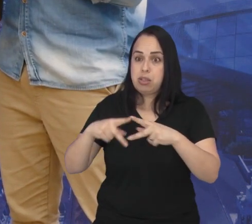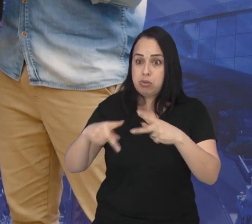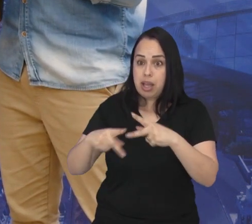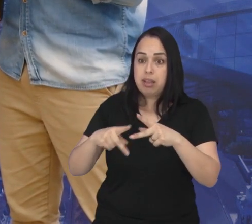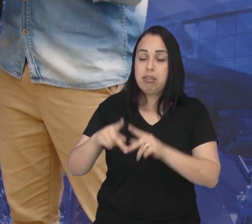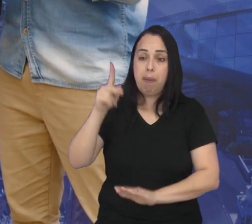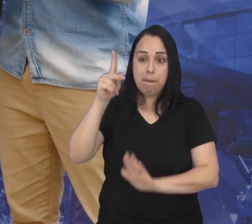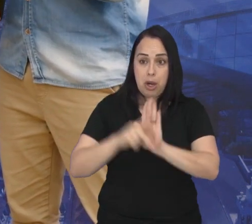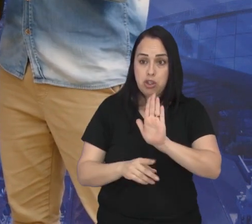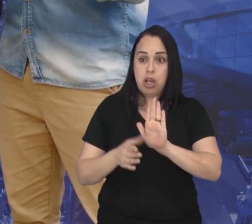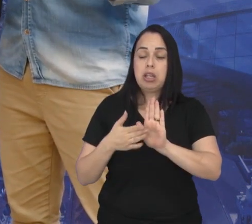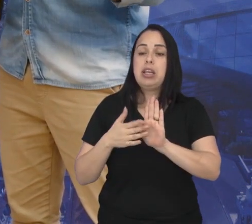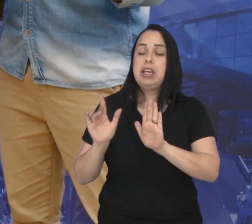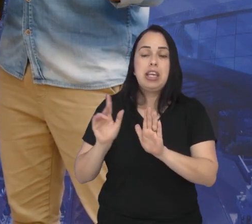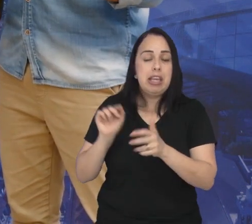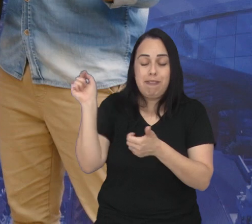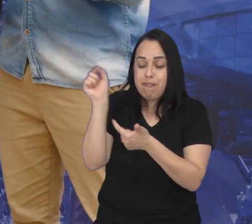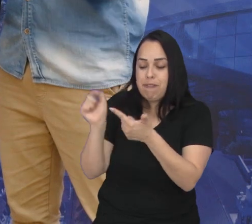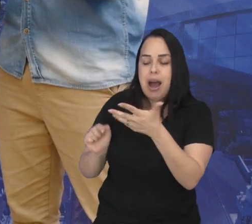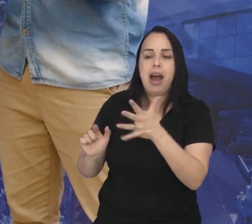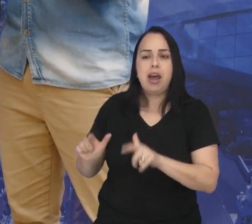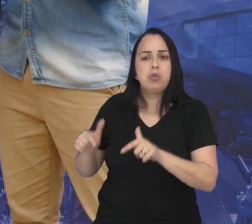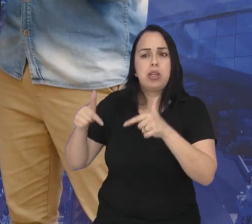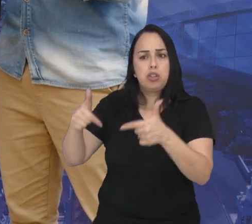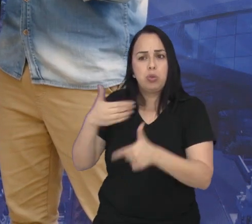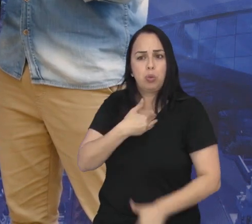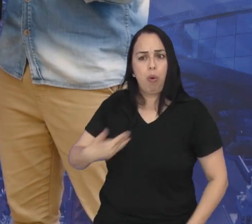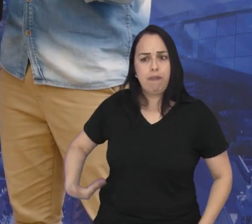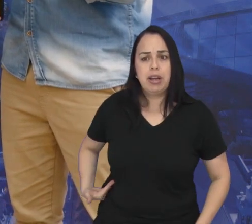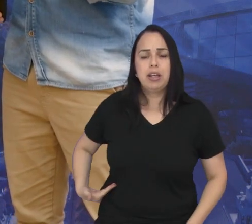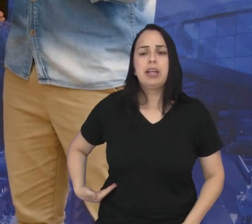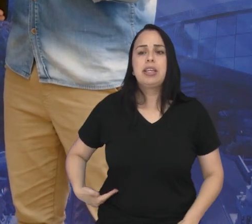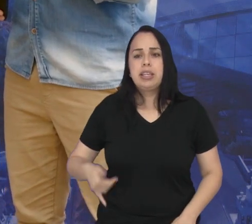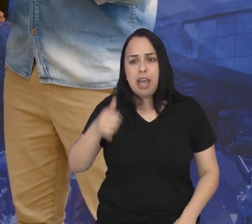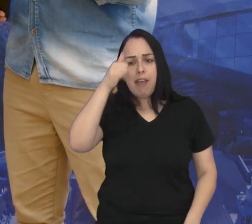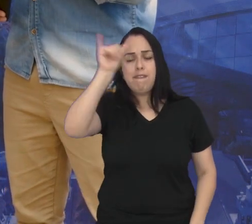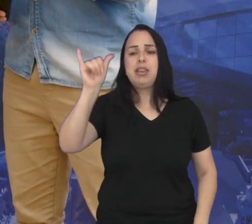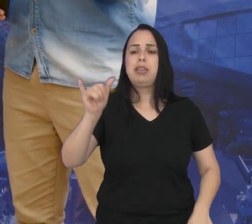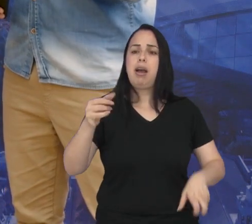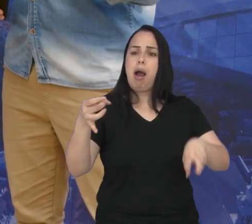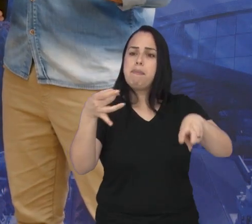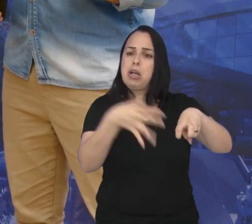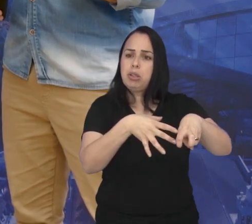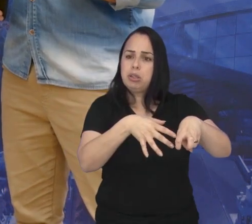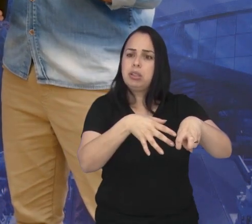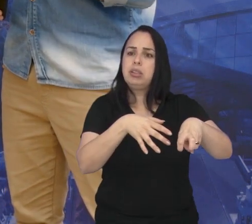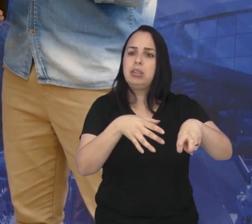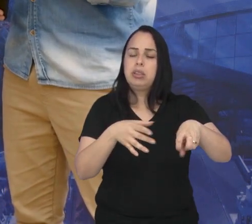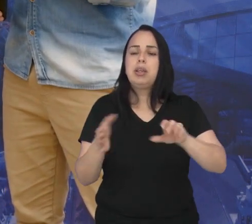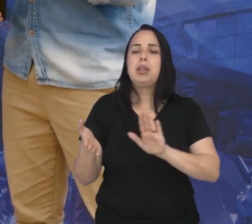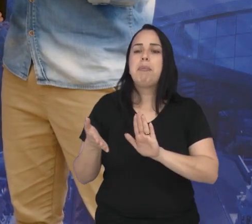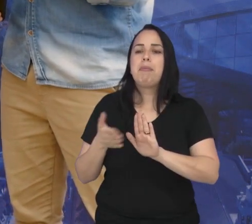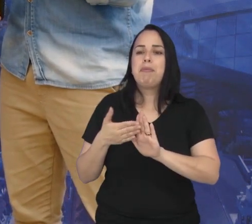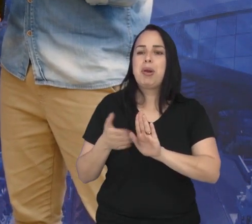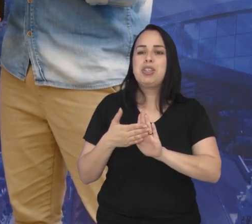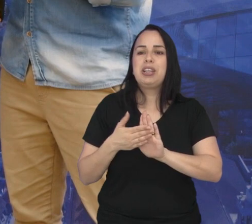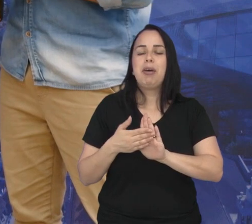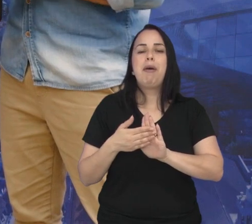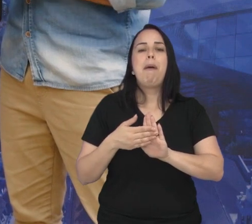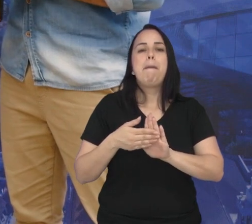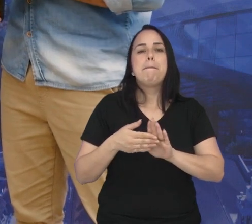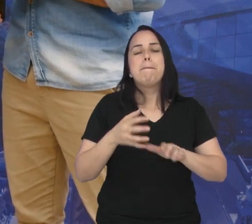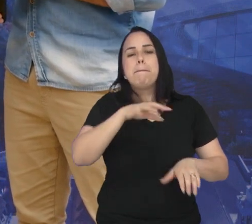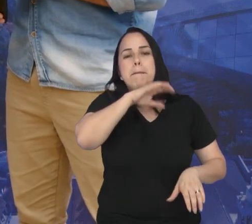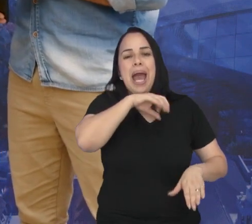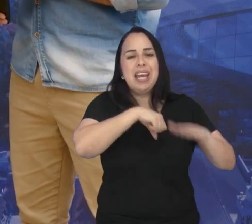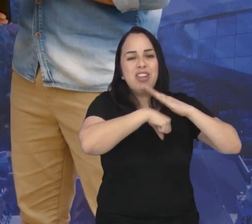programa, né? Várias políticas públicas para combater o abandono, né? E outros tipos de maus-tratos, e um deles é o Mel Pet Feliz.